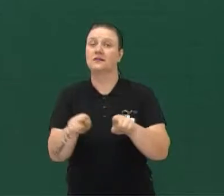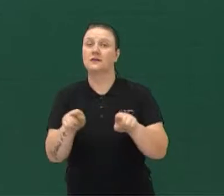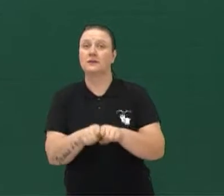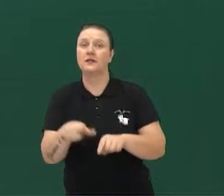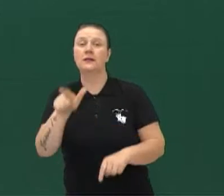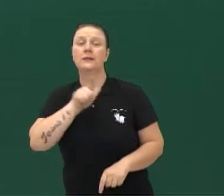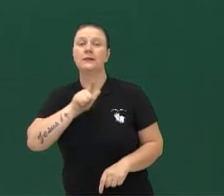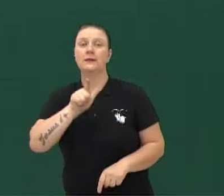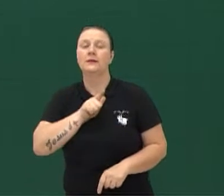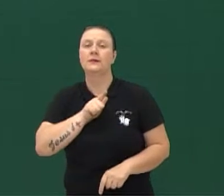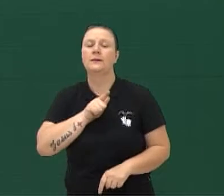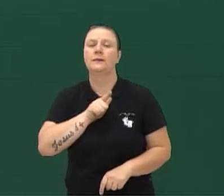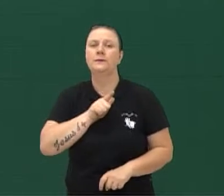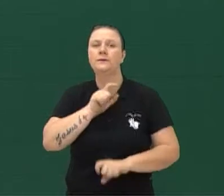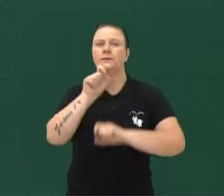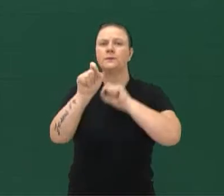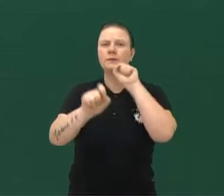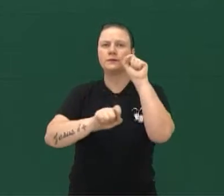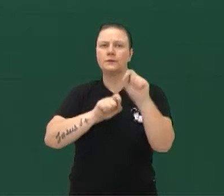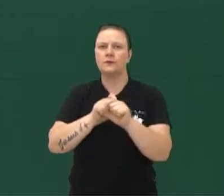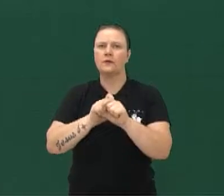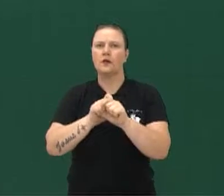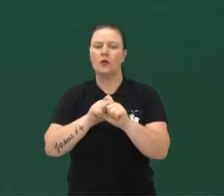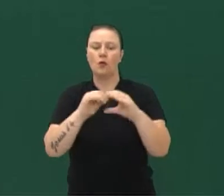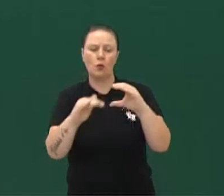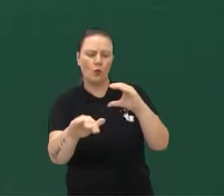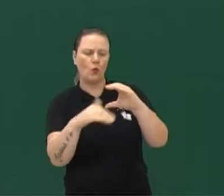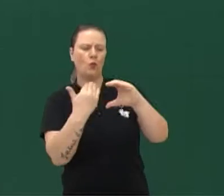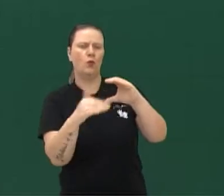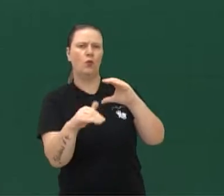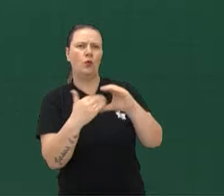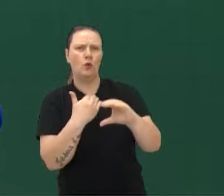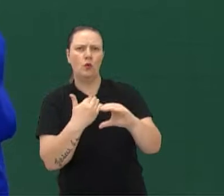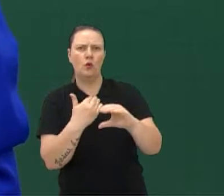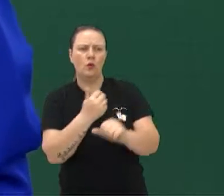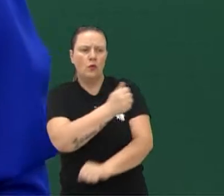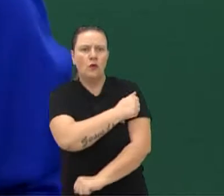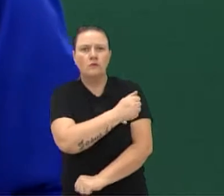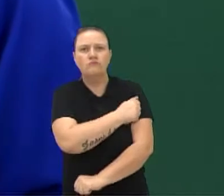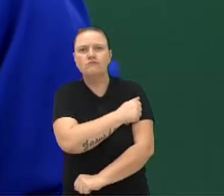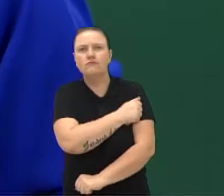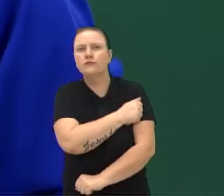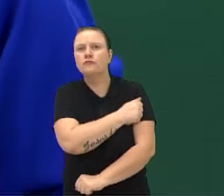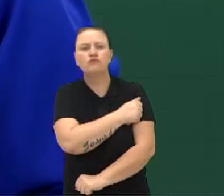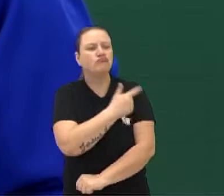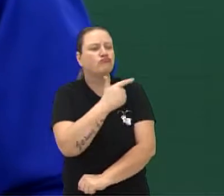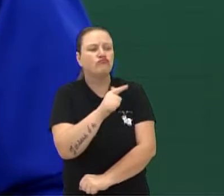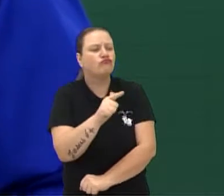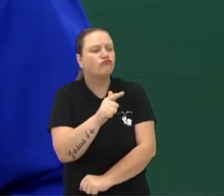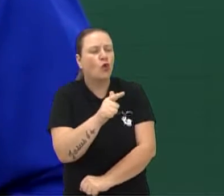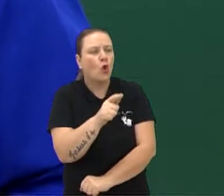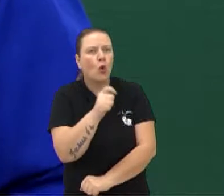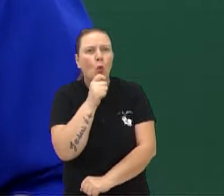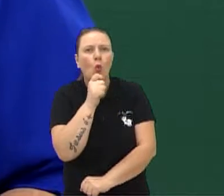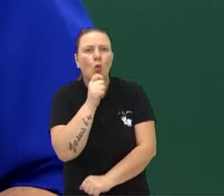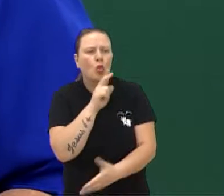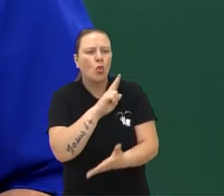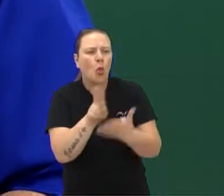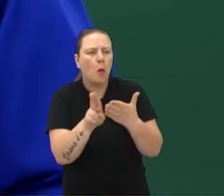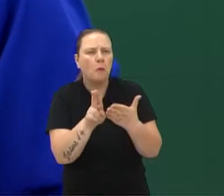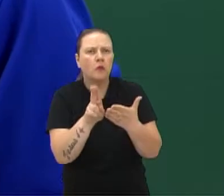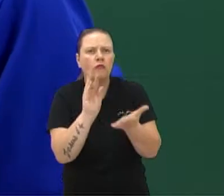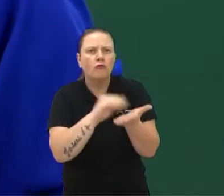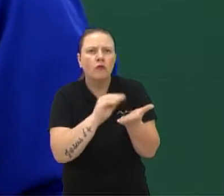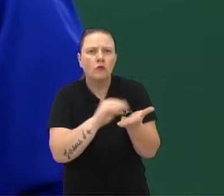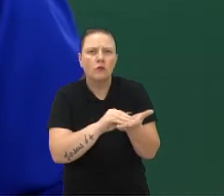uma mensagem. Infelizmente, o aluno não deixou o nome, mas ele estuda ali no